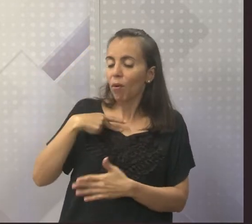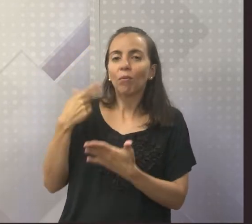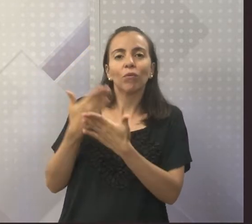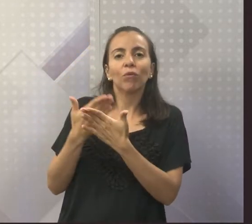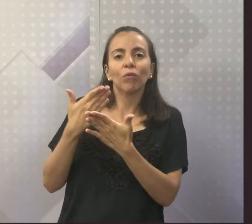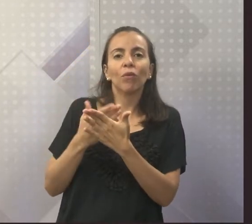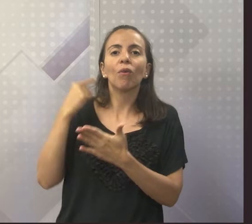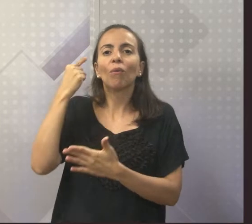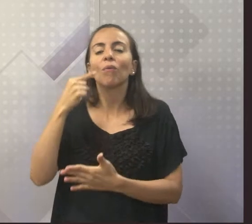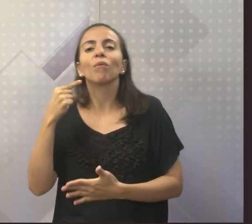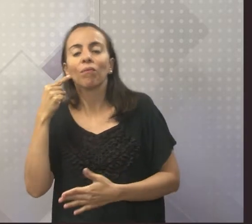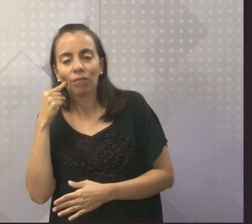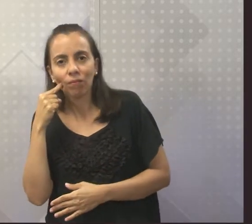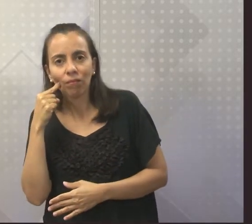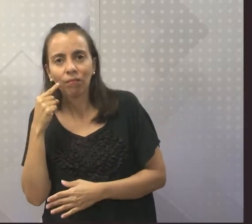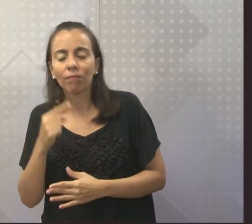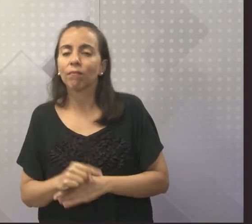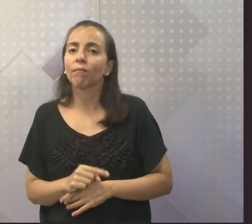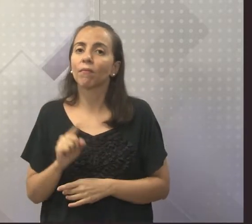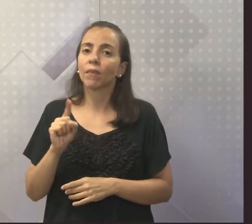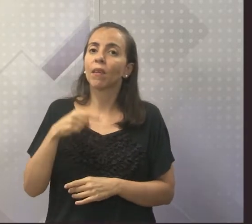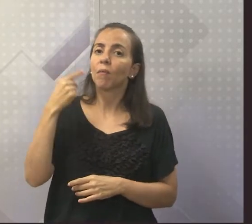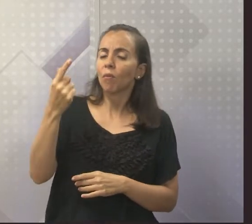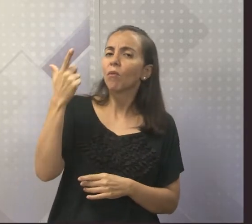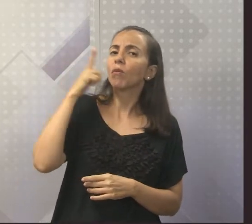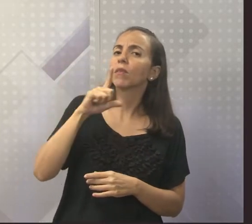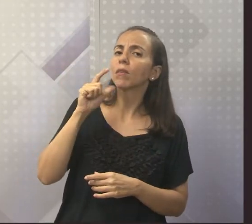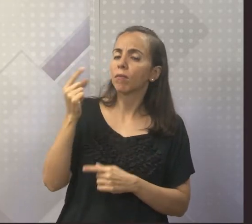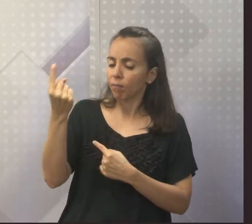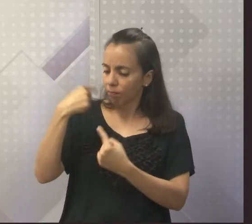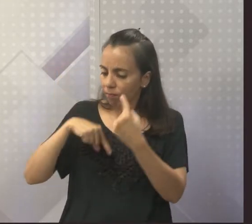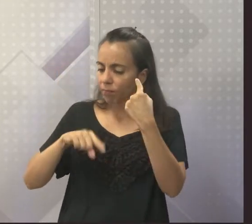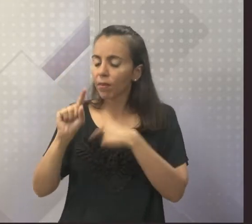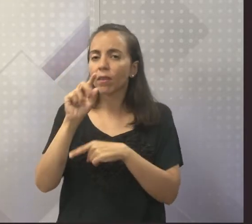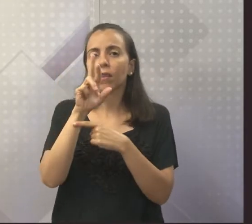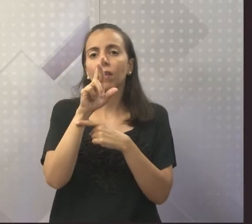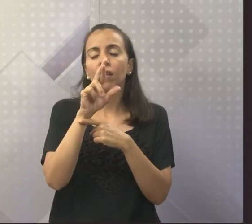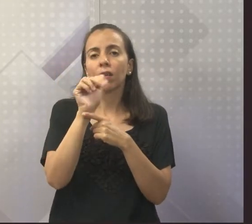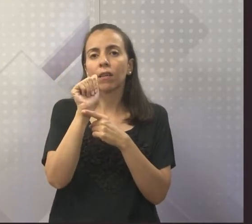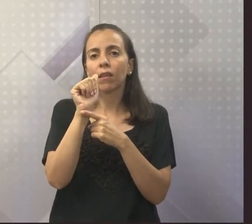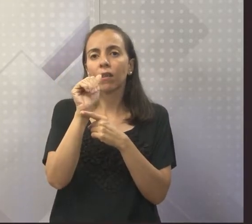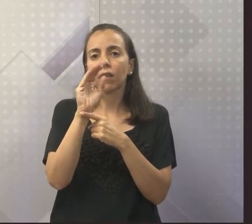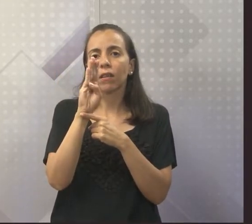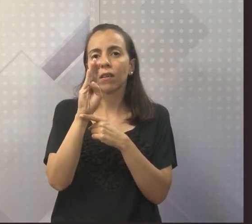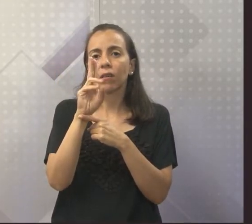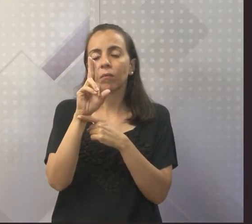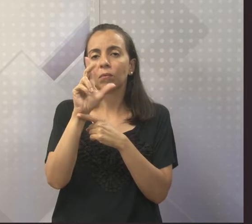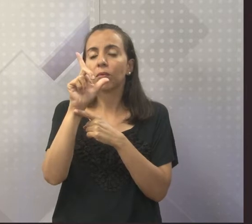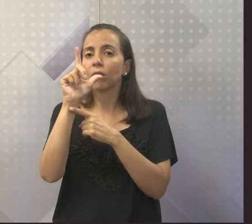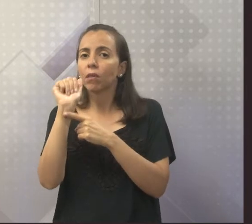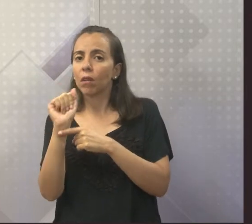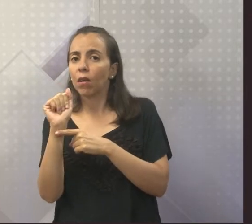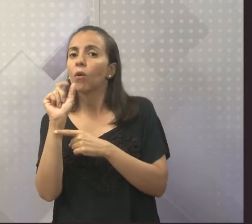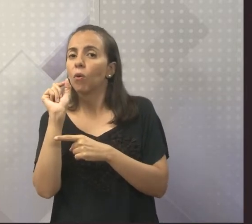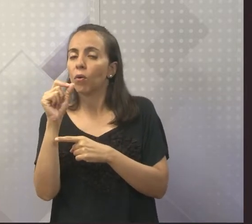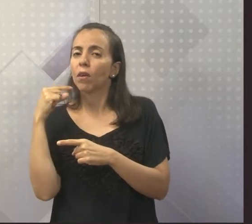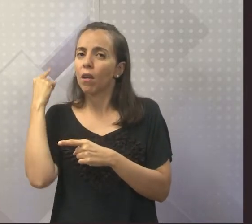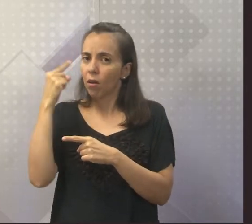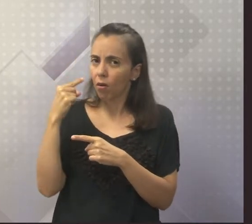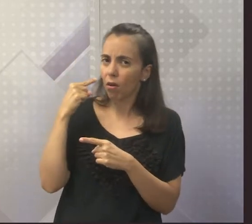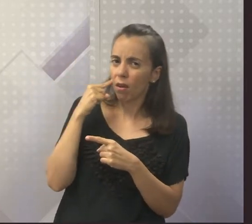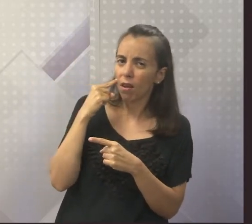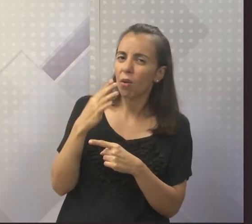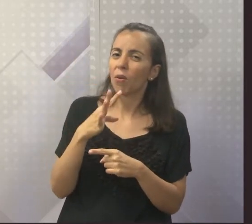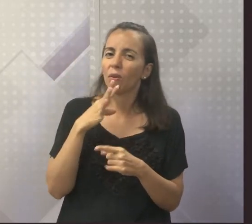conta, né? Assim, ele se tornou um rábula, que significa, pessoal, um advogado sem diploma. Quer dizer, ele entendia de leis,